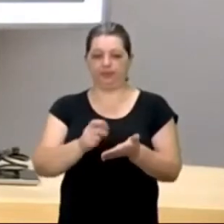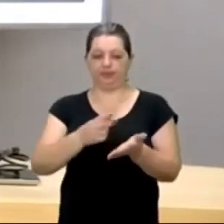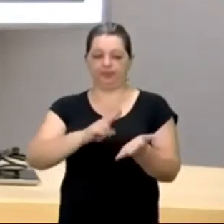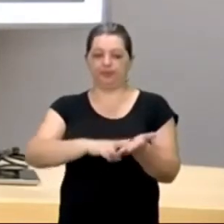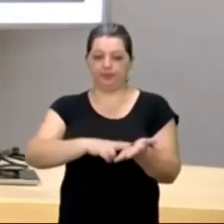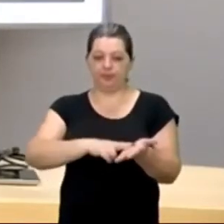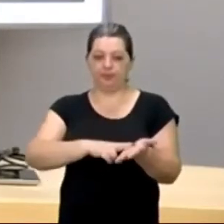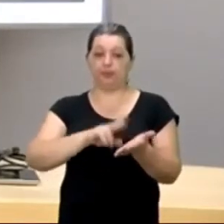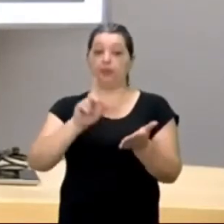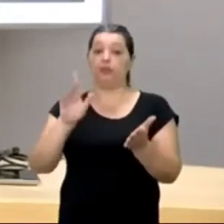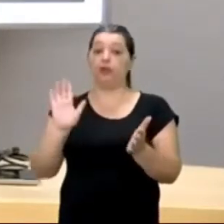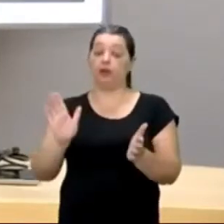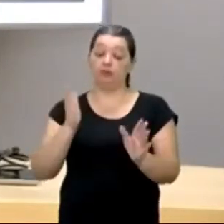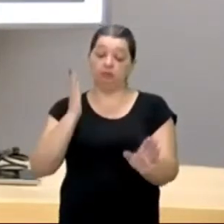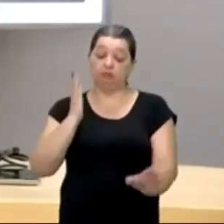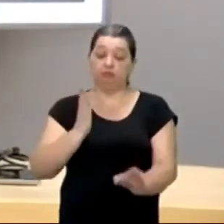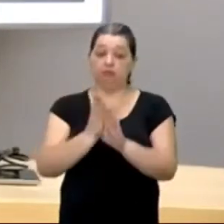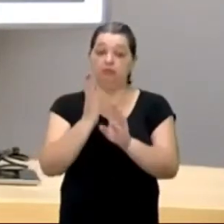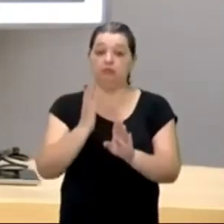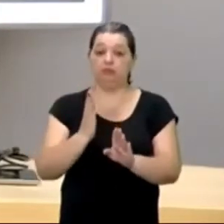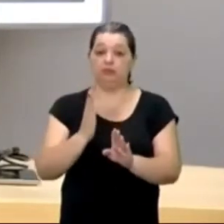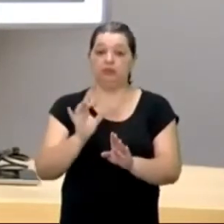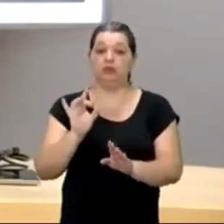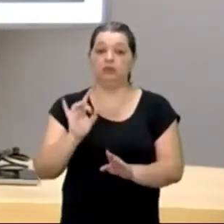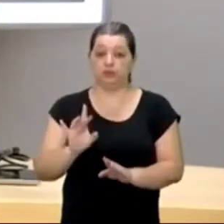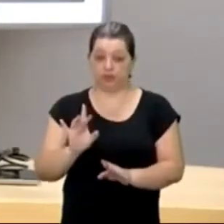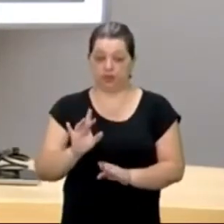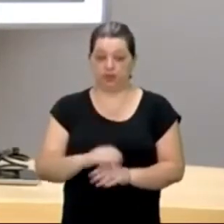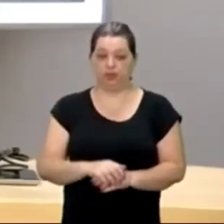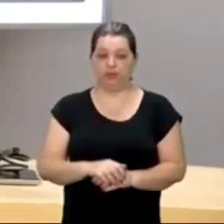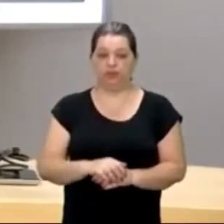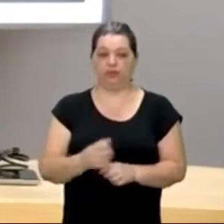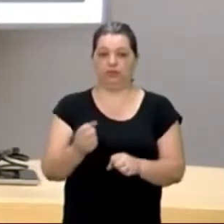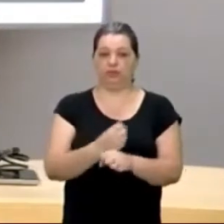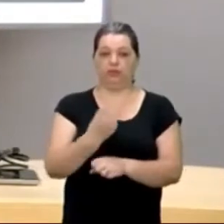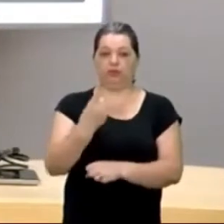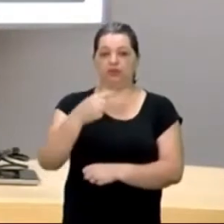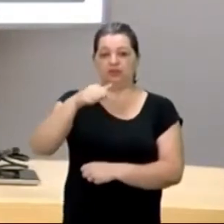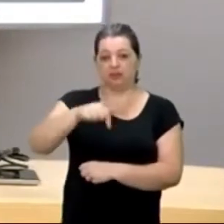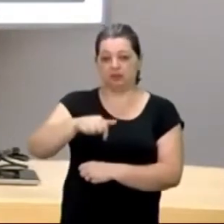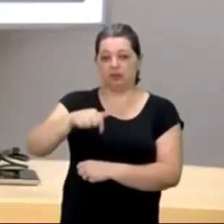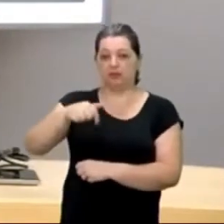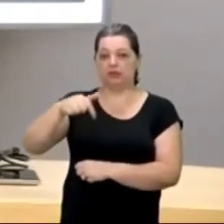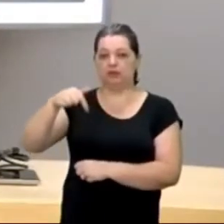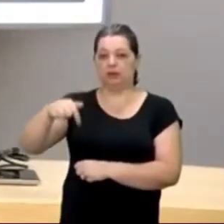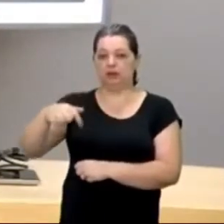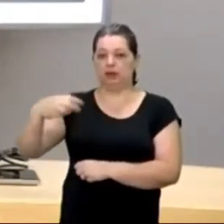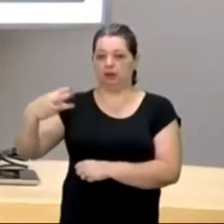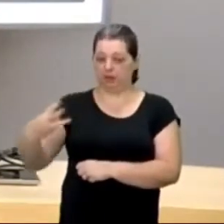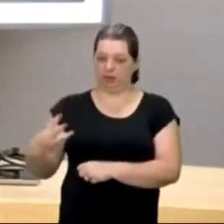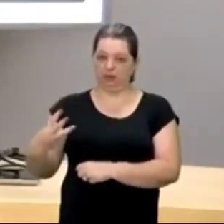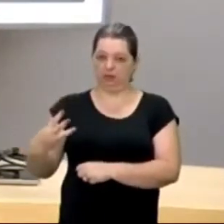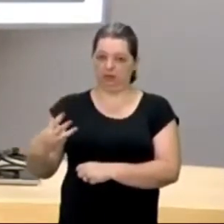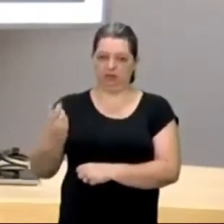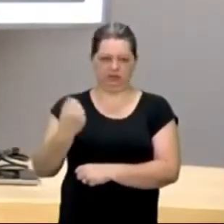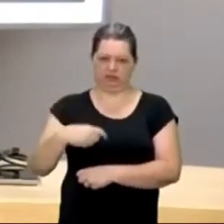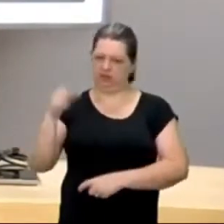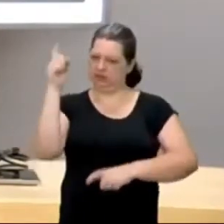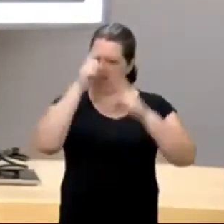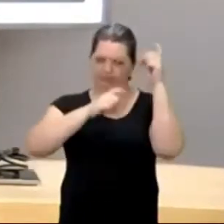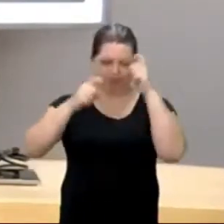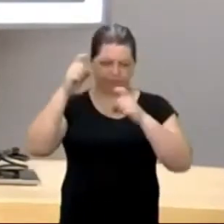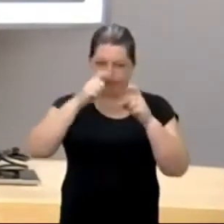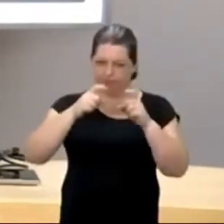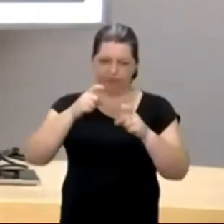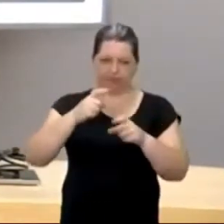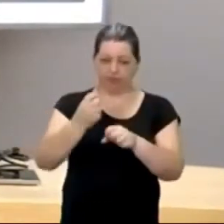Só que ela só foi descoberta, para a nossa leitura, em 1773. Não precisa ficar preocupado com datas,